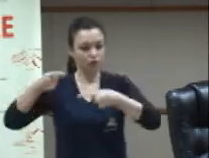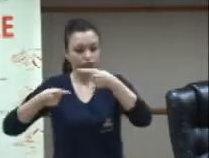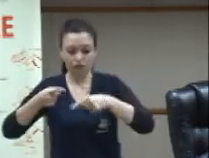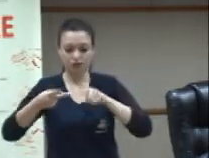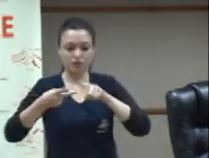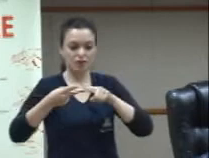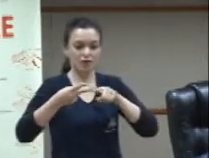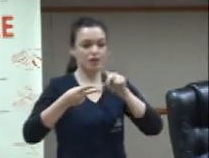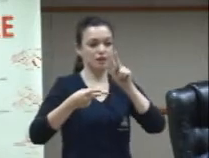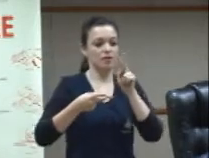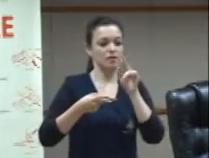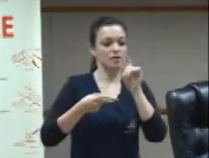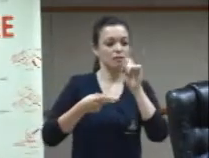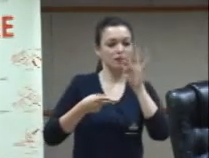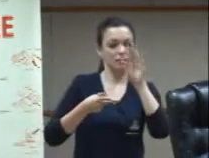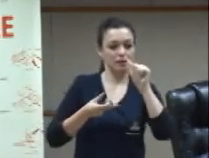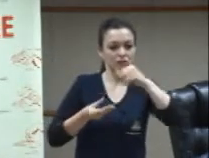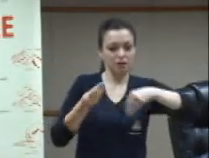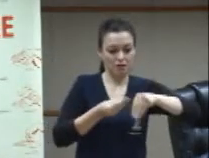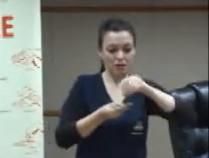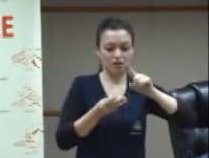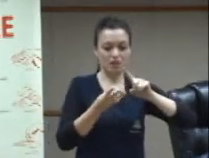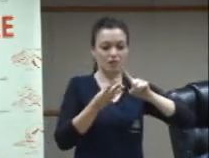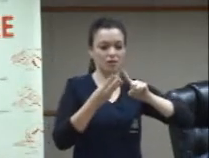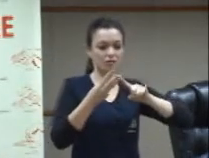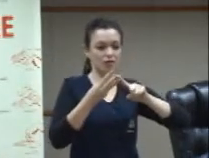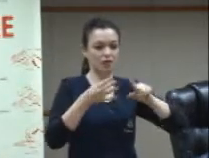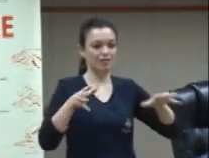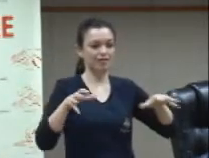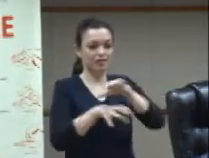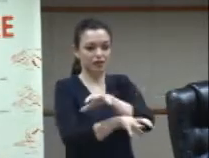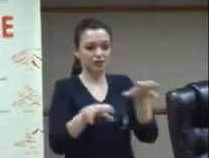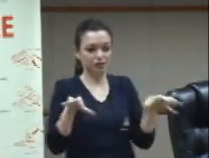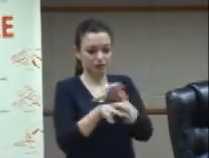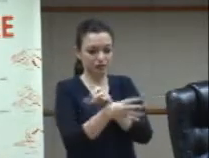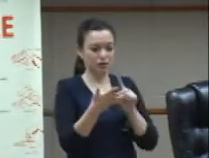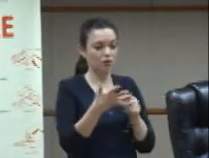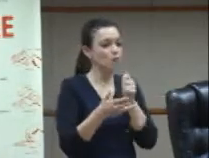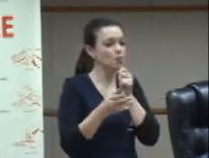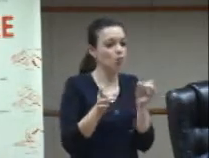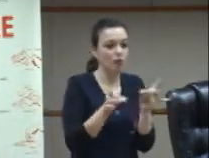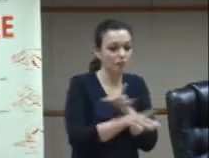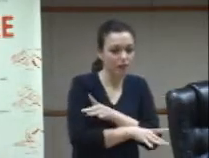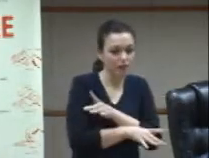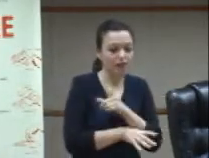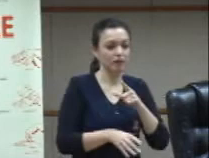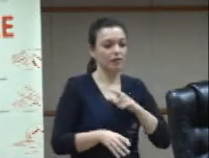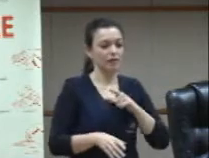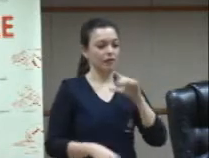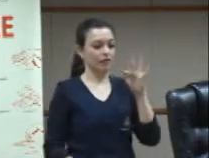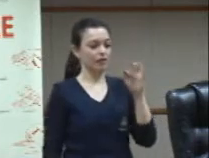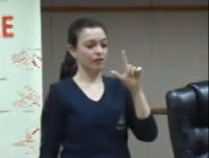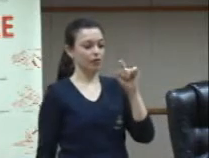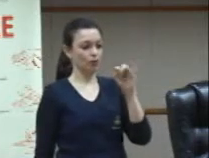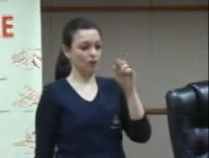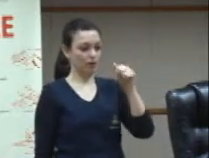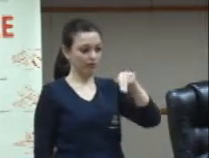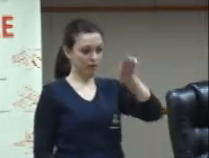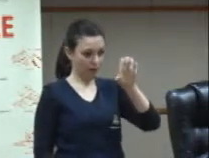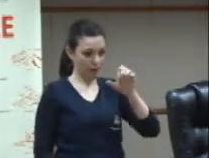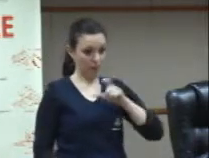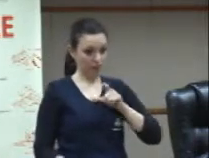identidade surda incompleta e identidade surda flutuante cinco